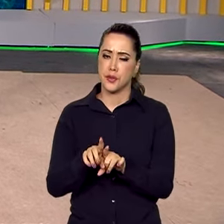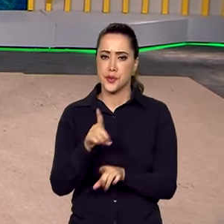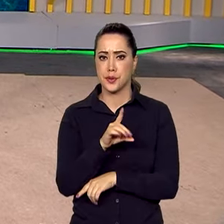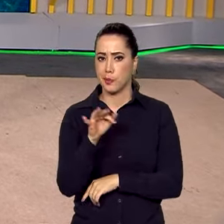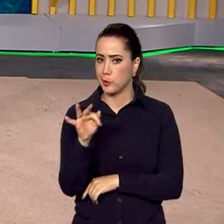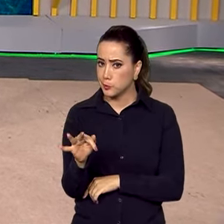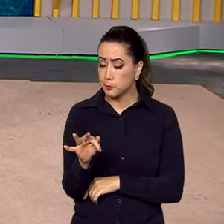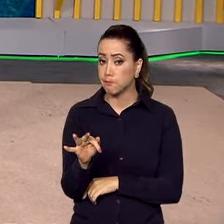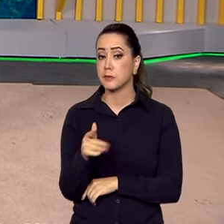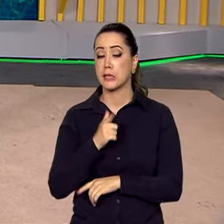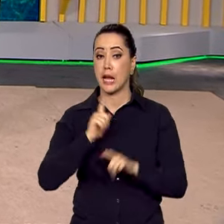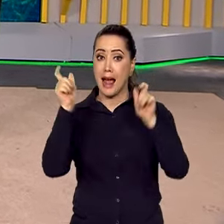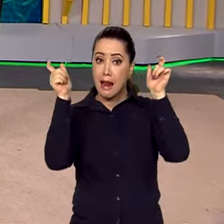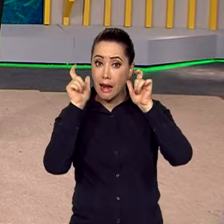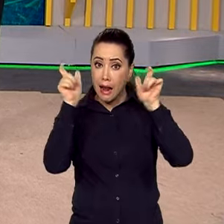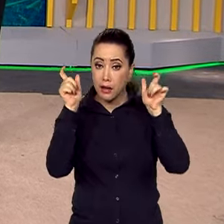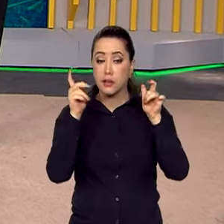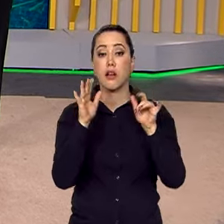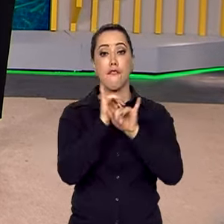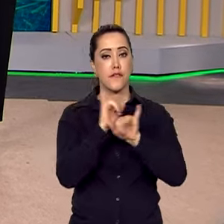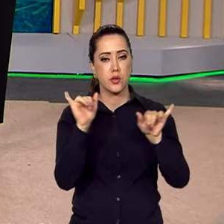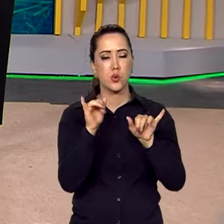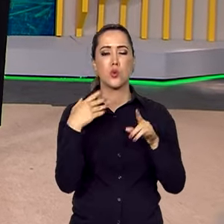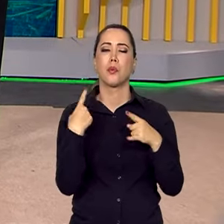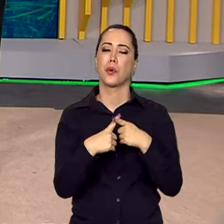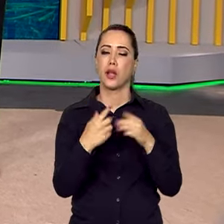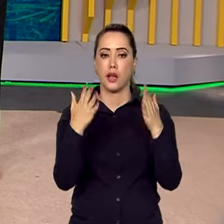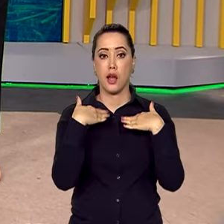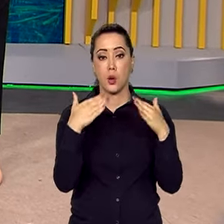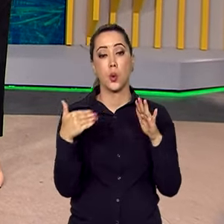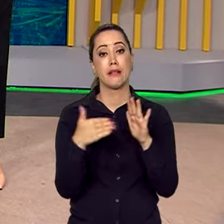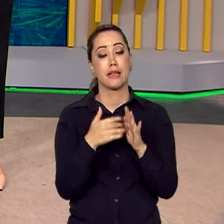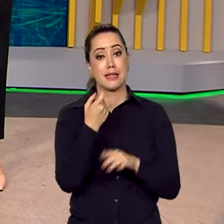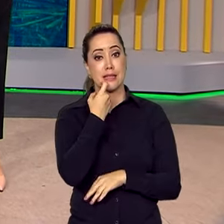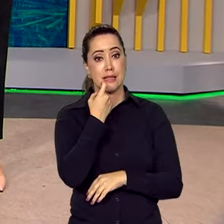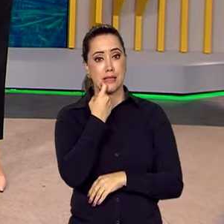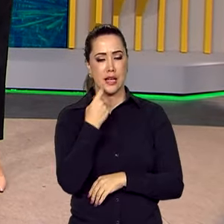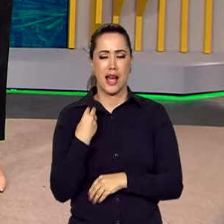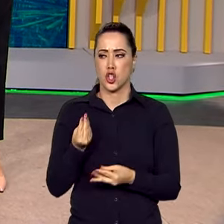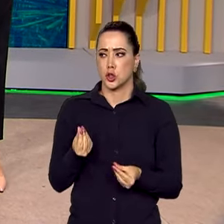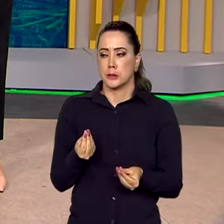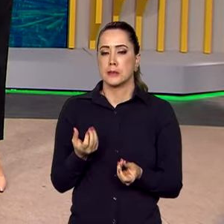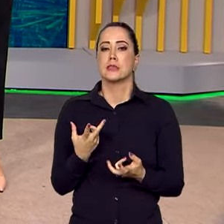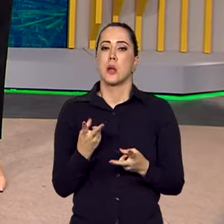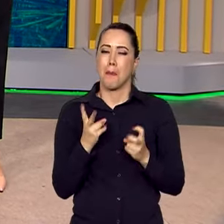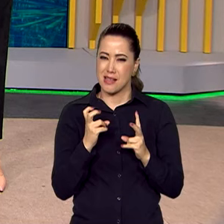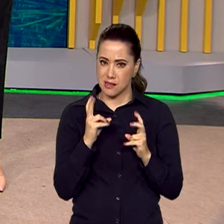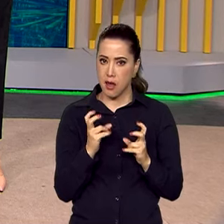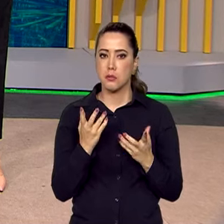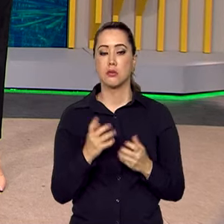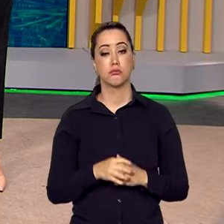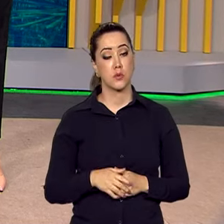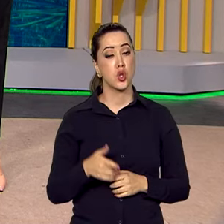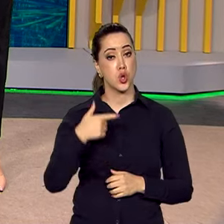Distrito Federal, existem alertas vermelhos para altas temperaturas até essa sexta-feira. A gente sente na pele, né, Roberto? Com certeza, né? E ontem o